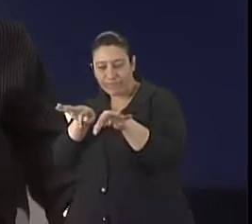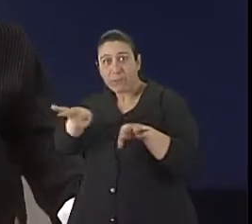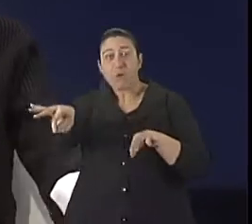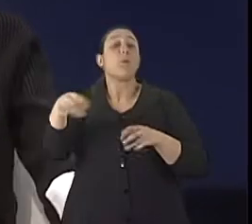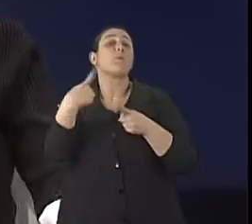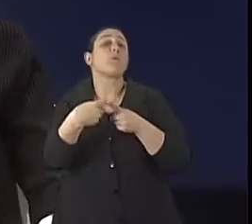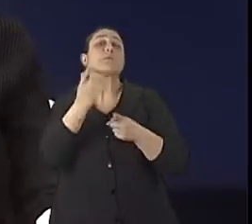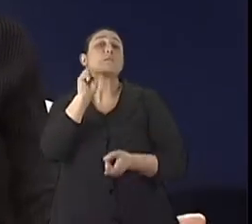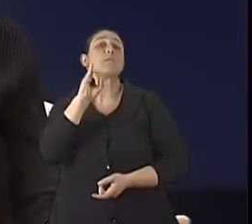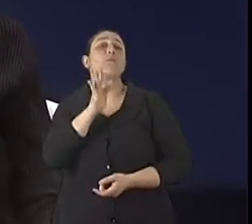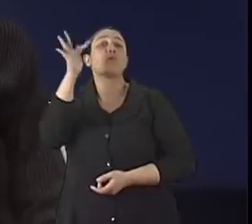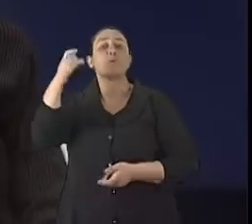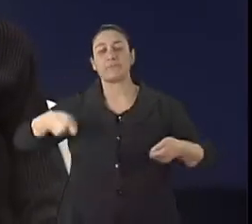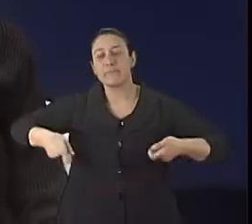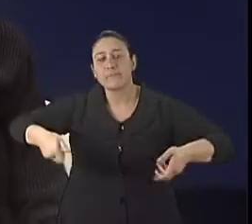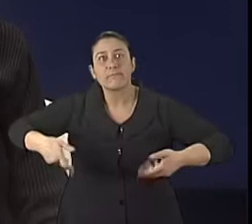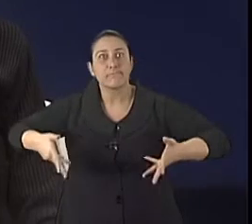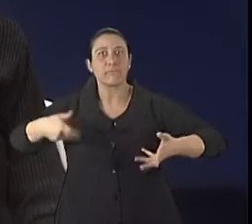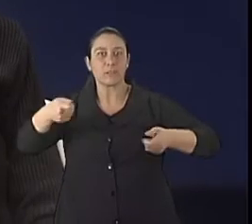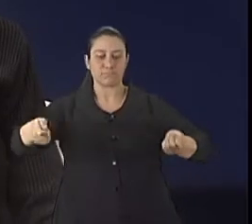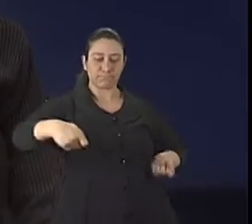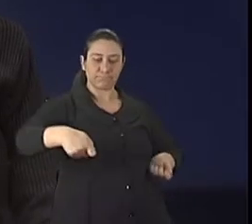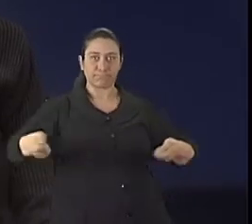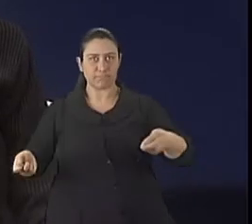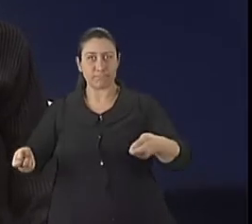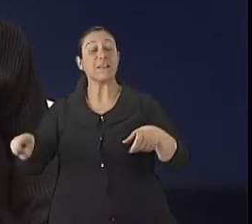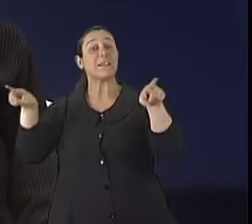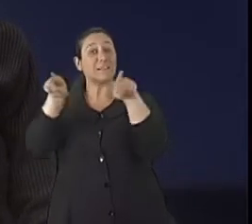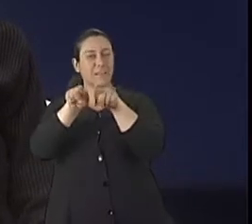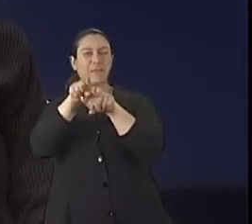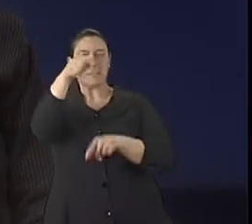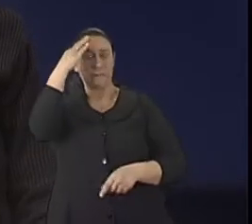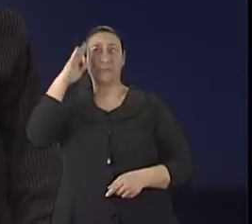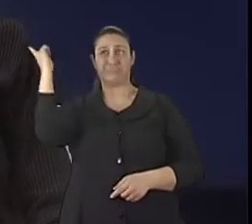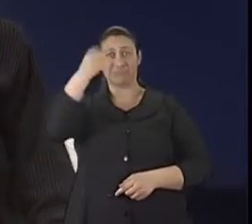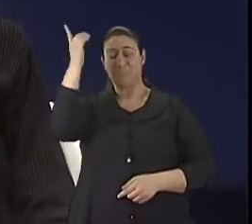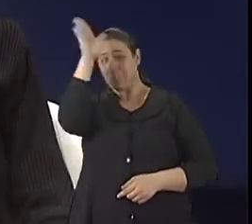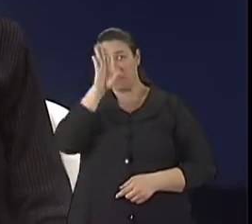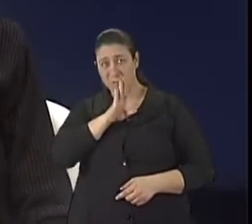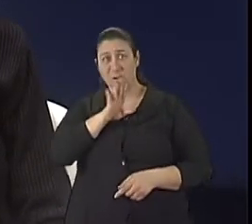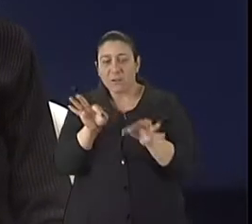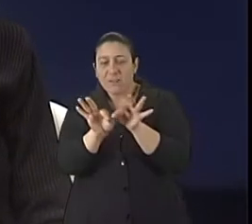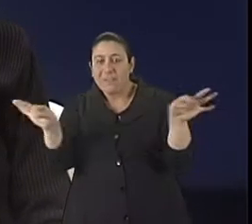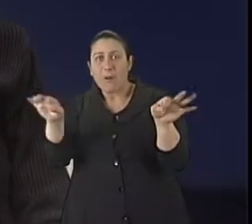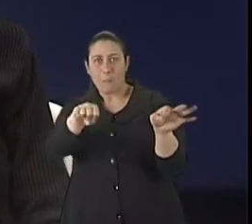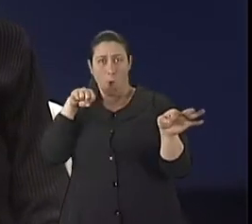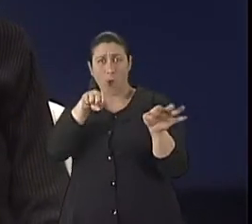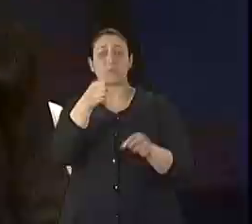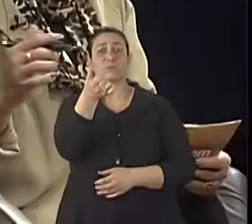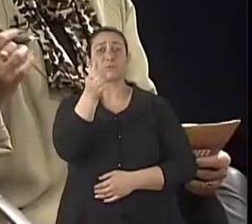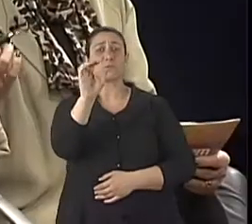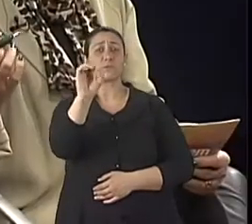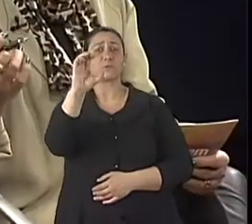cadeira de rolas, para passar, portas de banheiro... Ah, perfeito. As portas de banheiro do padrão brasileiro são 60 centímetros, não passa uma cadeira de rodas.